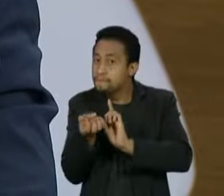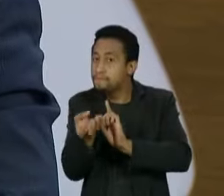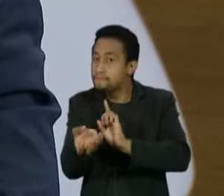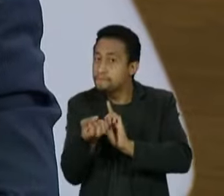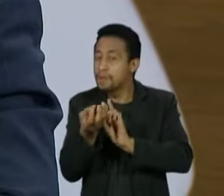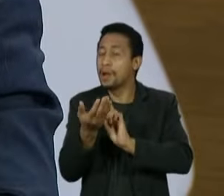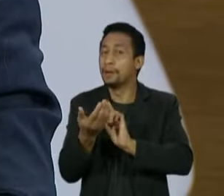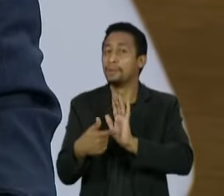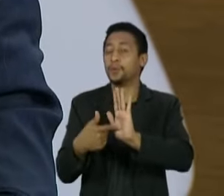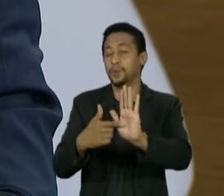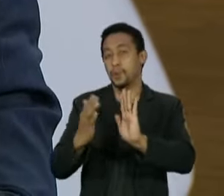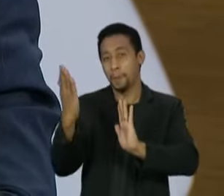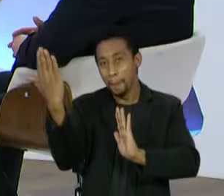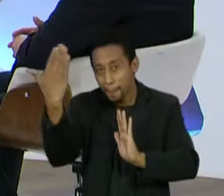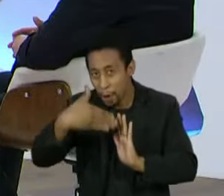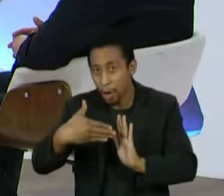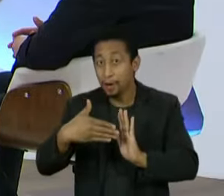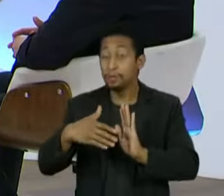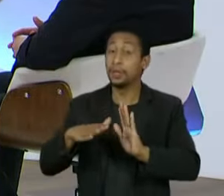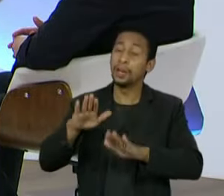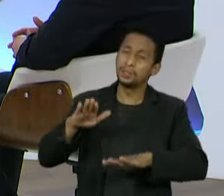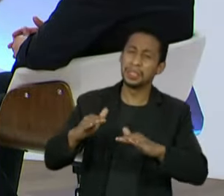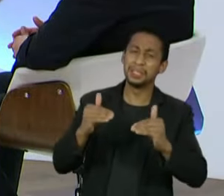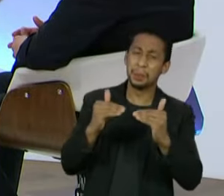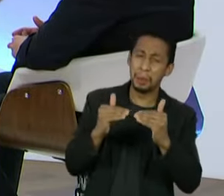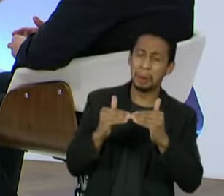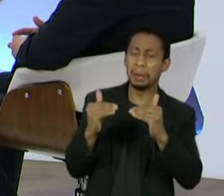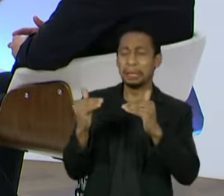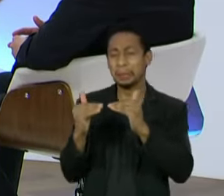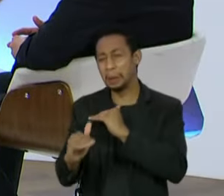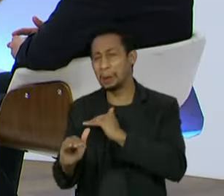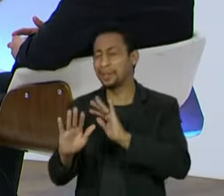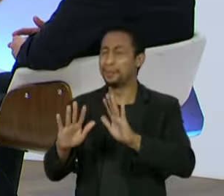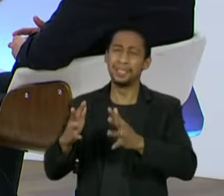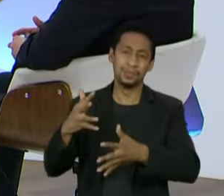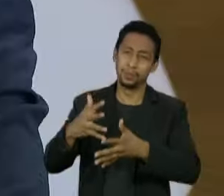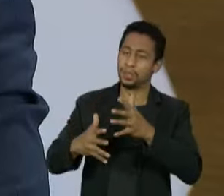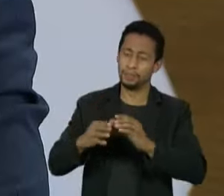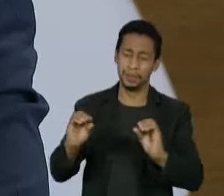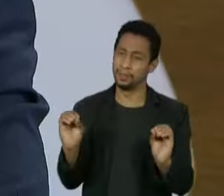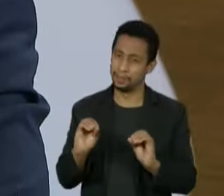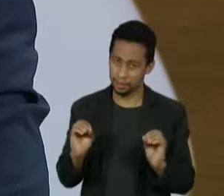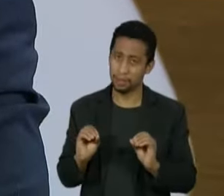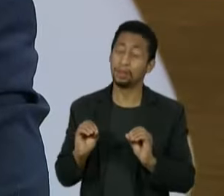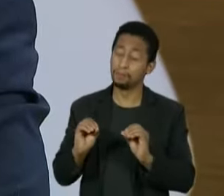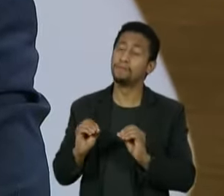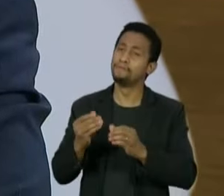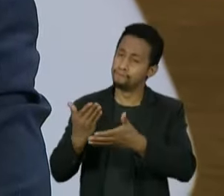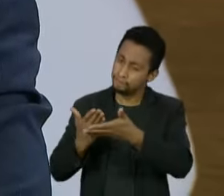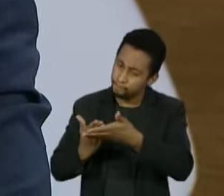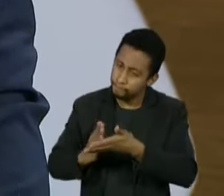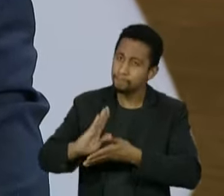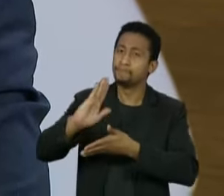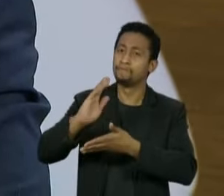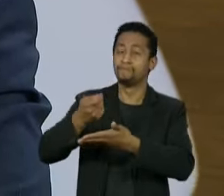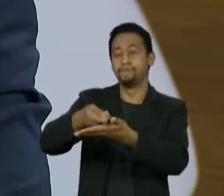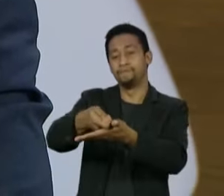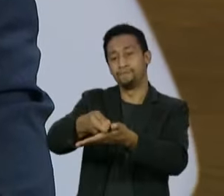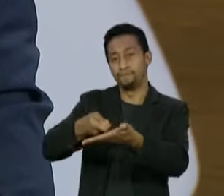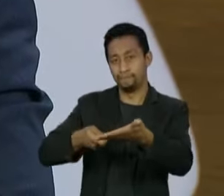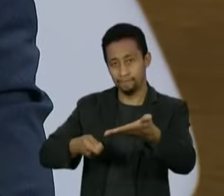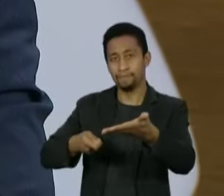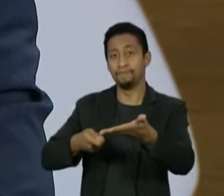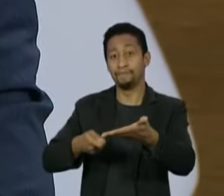eventual discordância, isso não vai interferir na aprovação desse relatório,